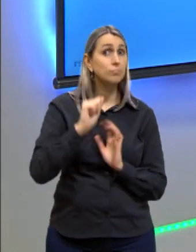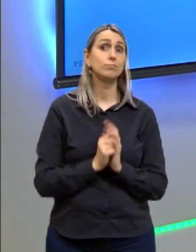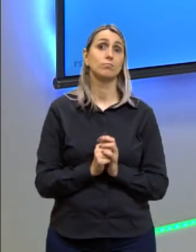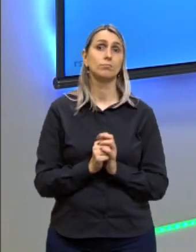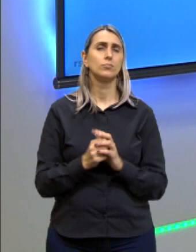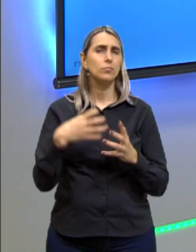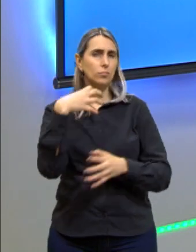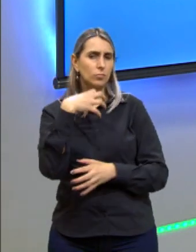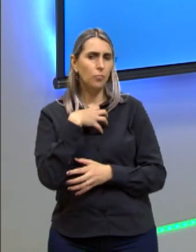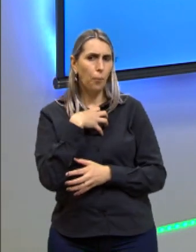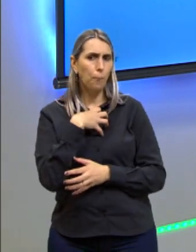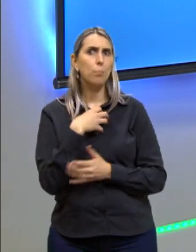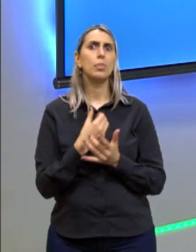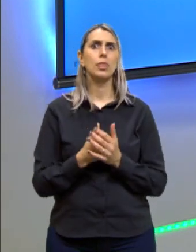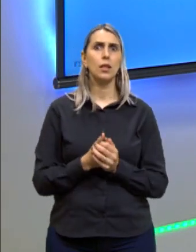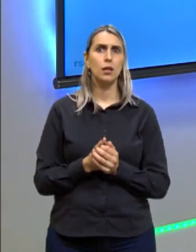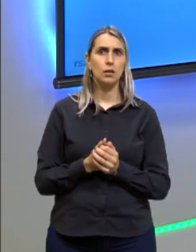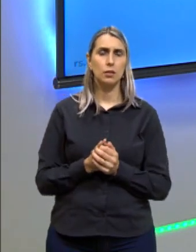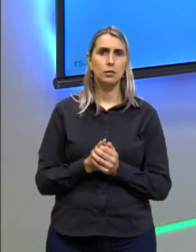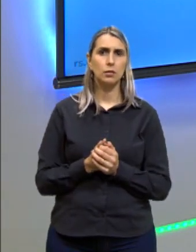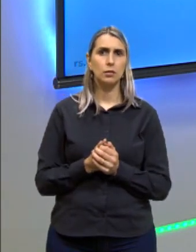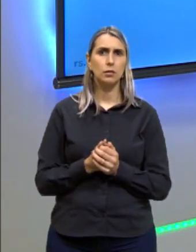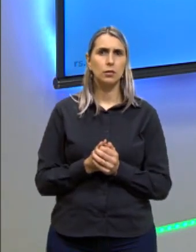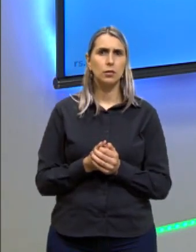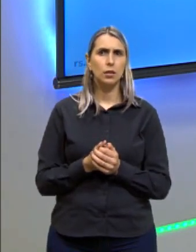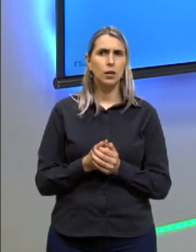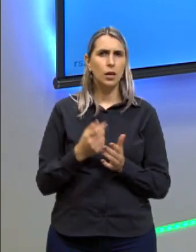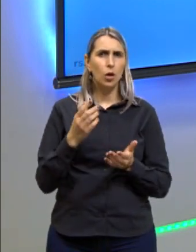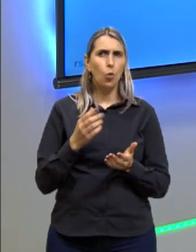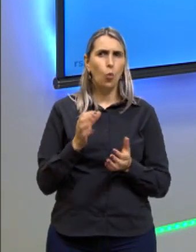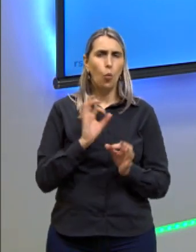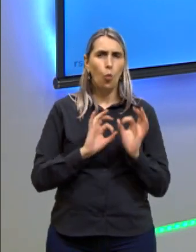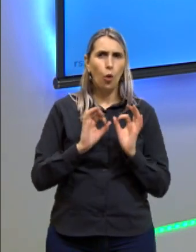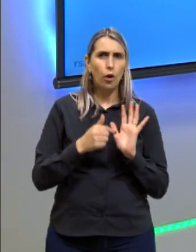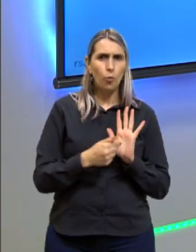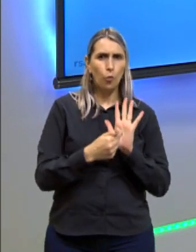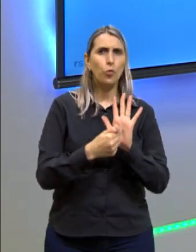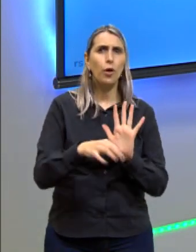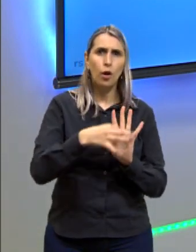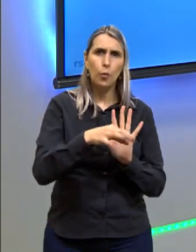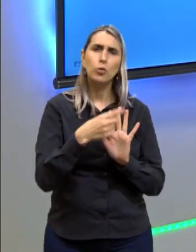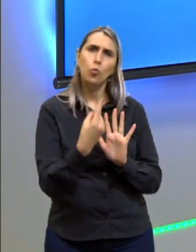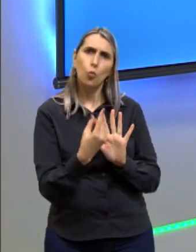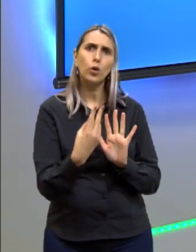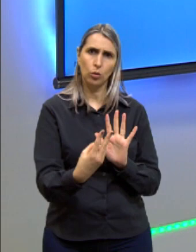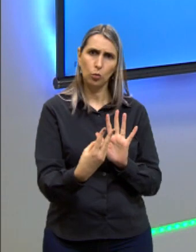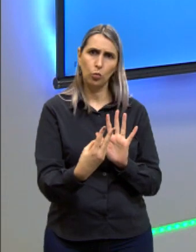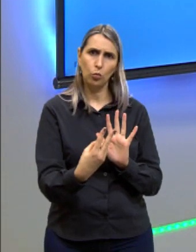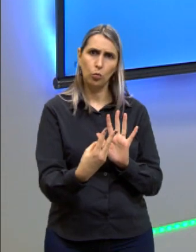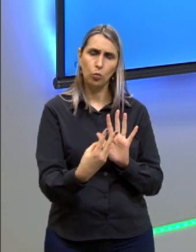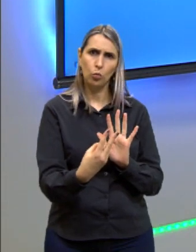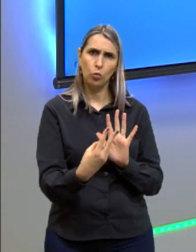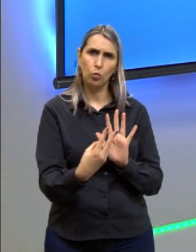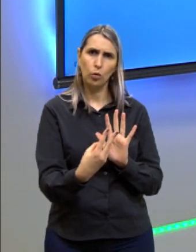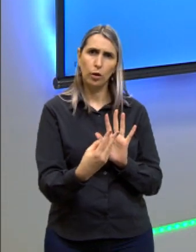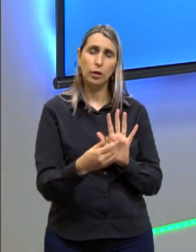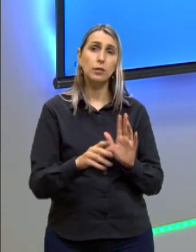sentido seguinte, eu levantar argumentos 1 e 2 que sejam